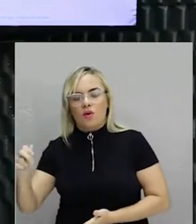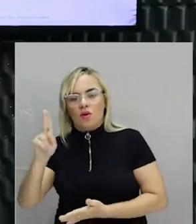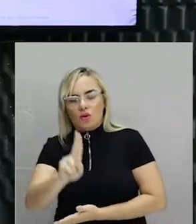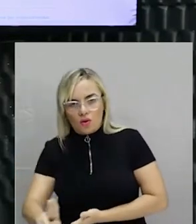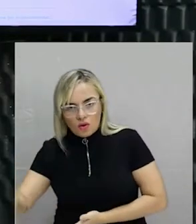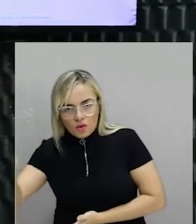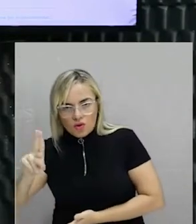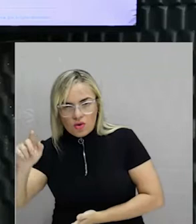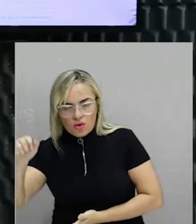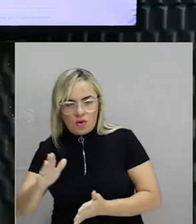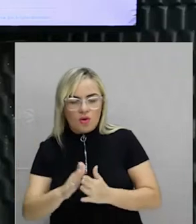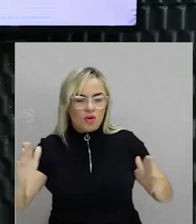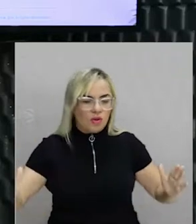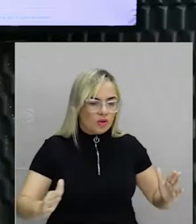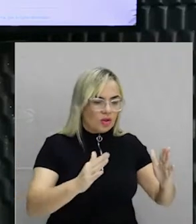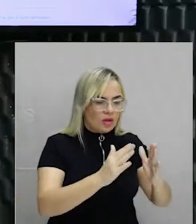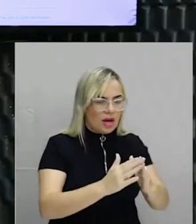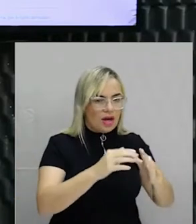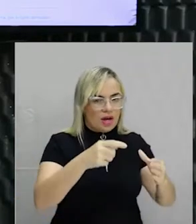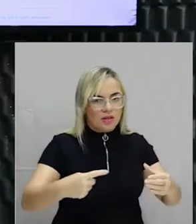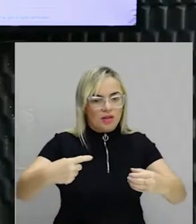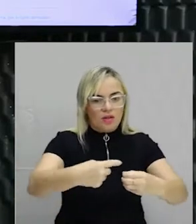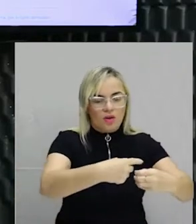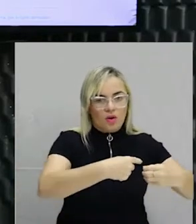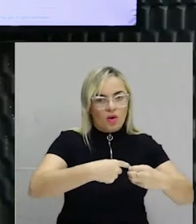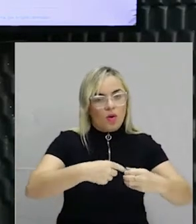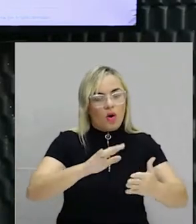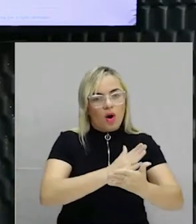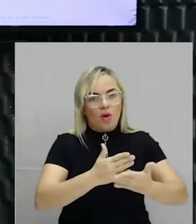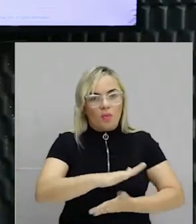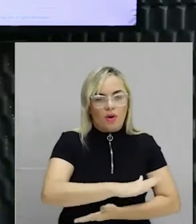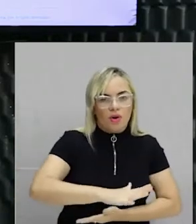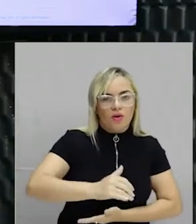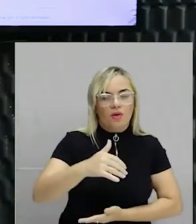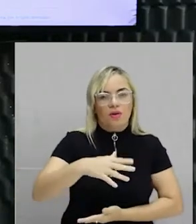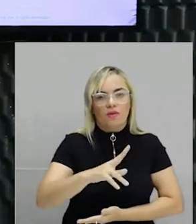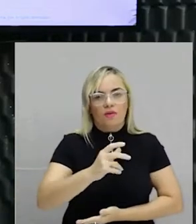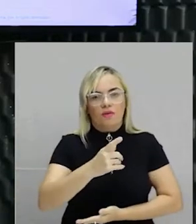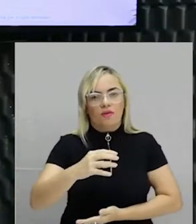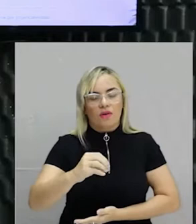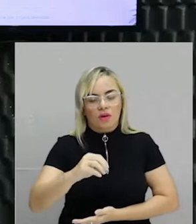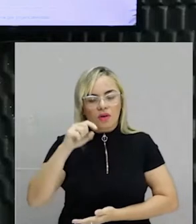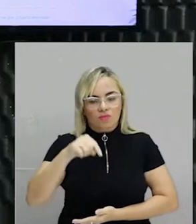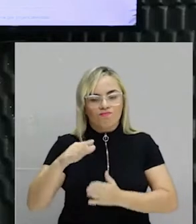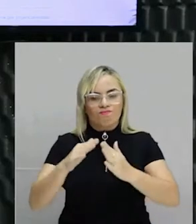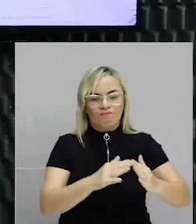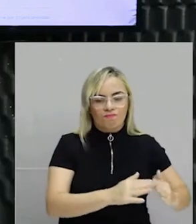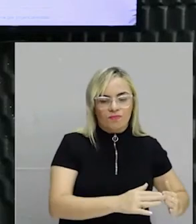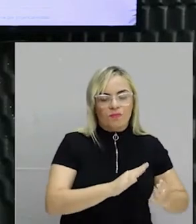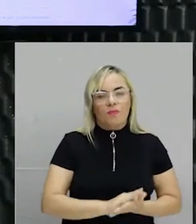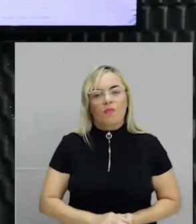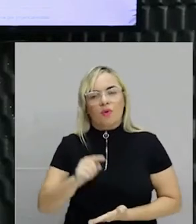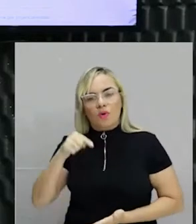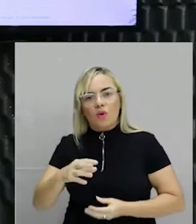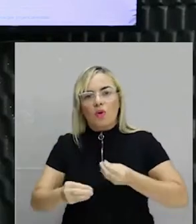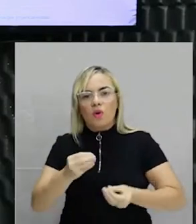as casas do interior e de algumas áreas de invasão aqui na cidade. Taipa, barro, areia. Na época, barro, areia,